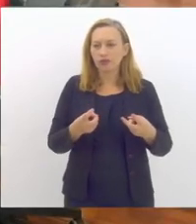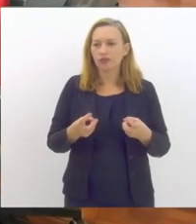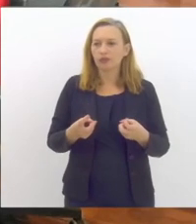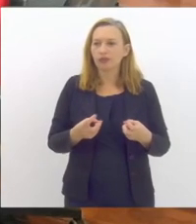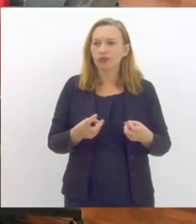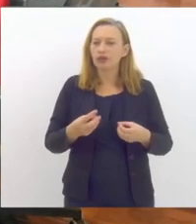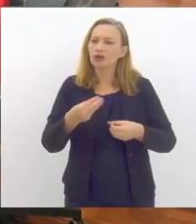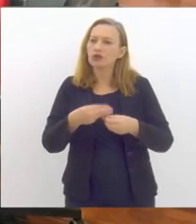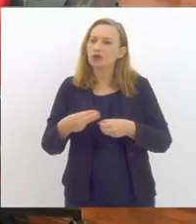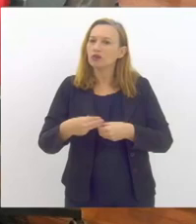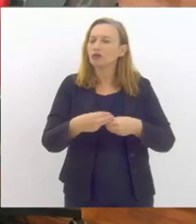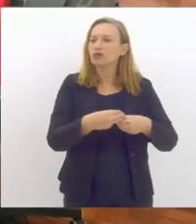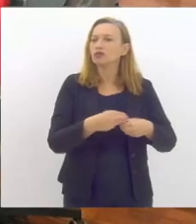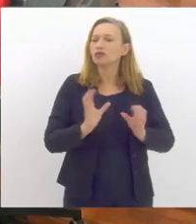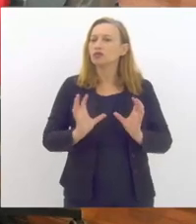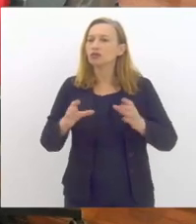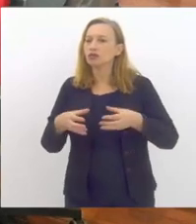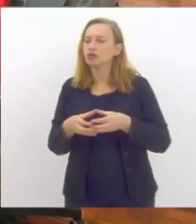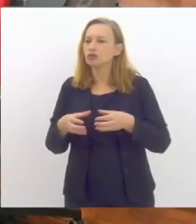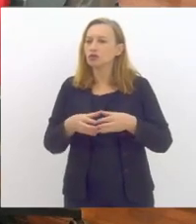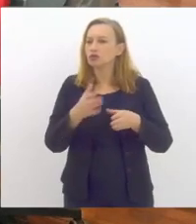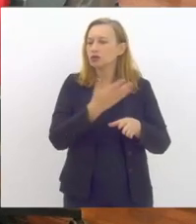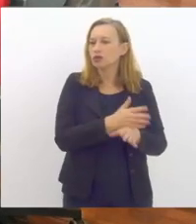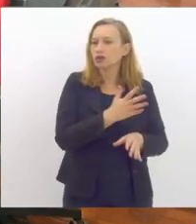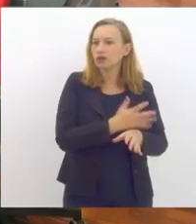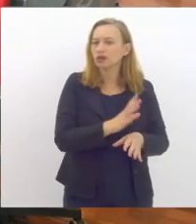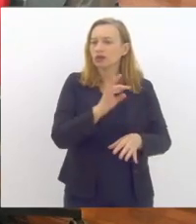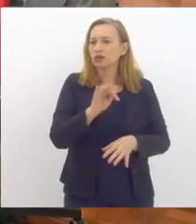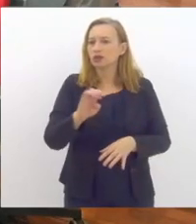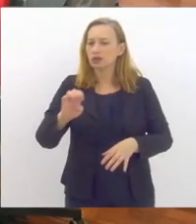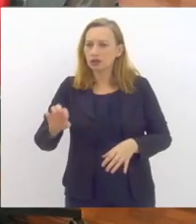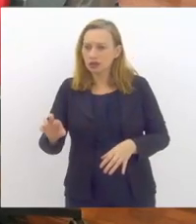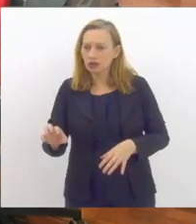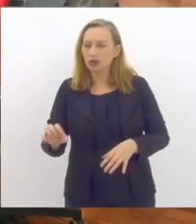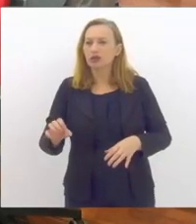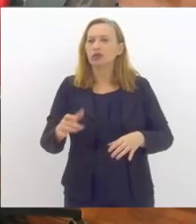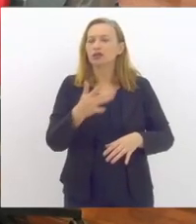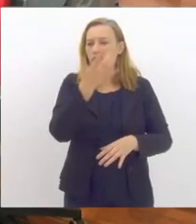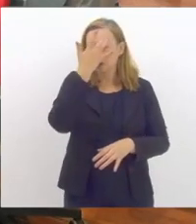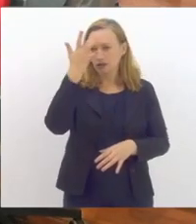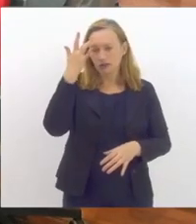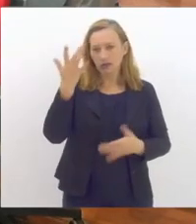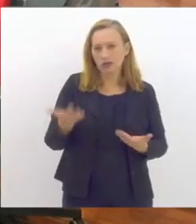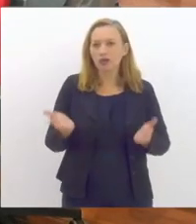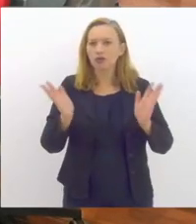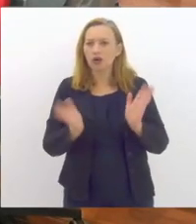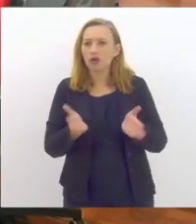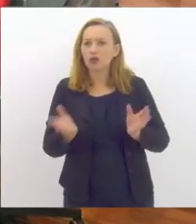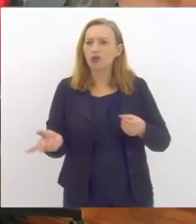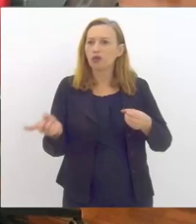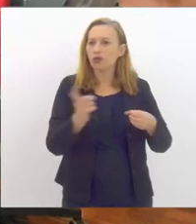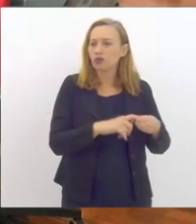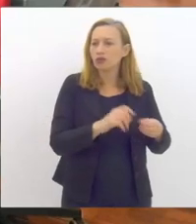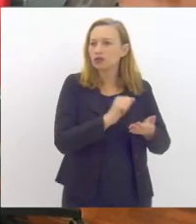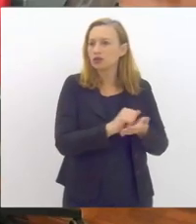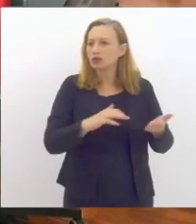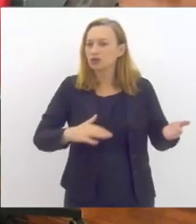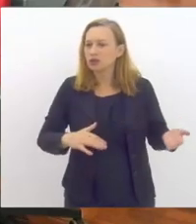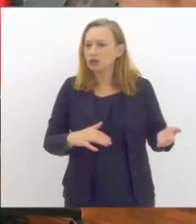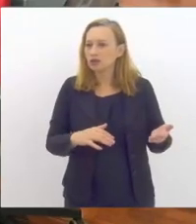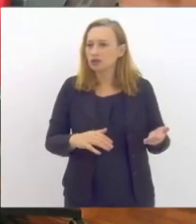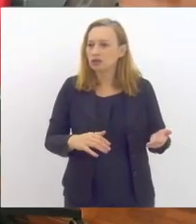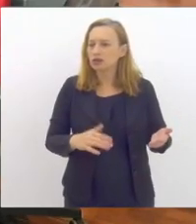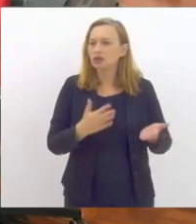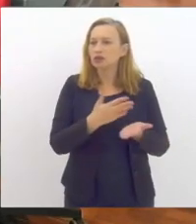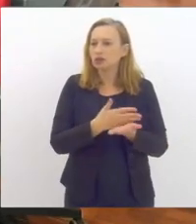municípios e nossas equipes a prática de ações do PSE voltadas à saúde mental. Agora com o retorno das atividades das aulas